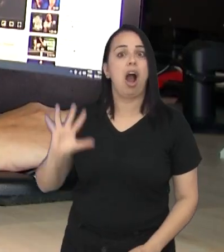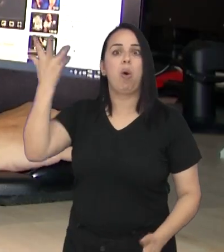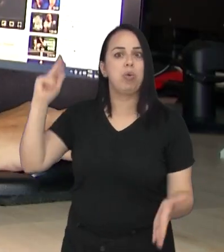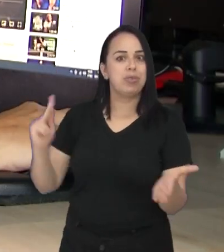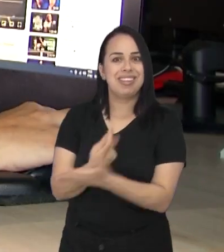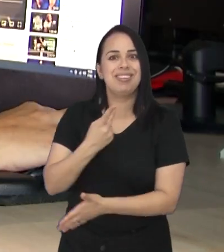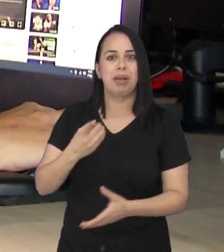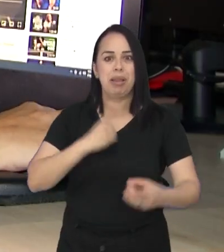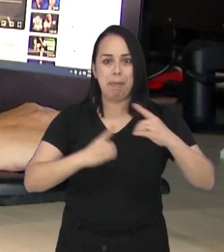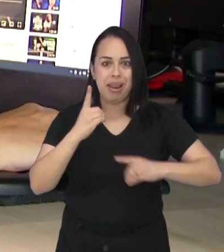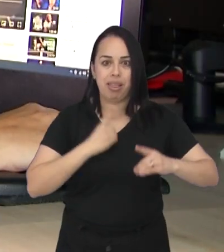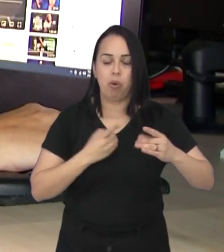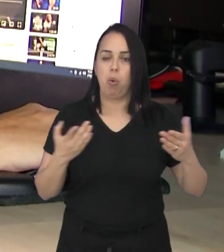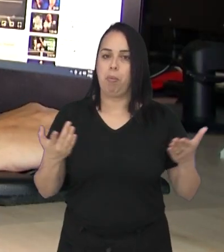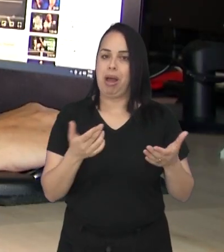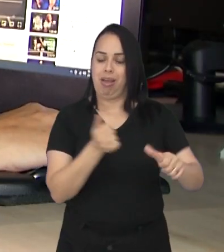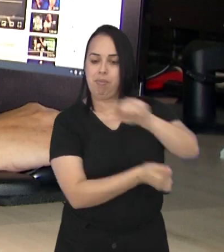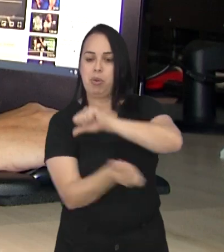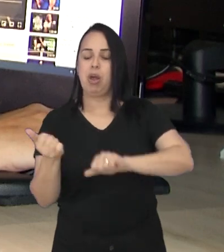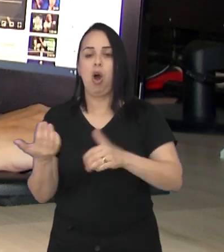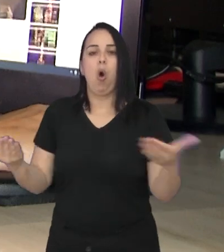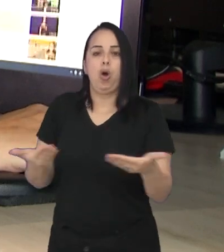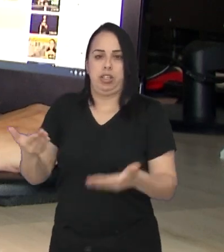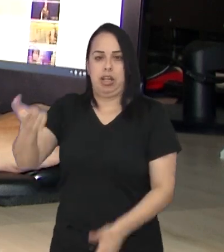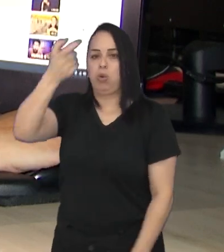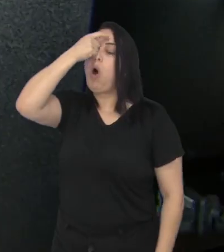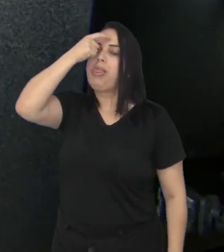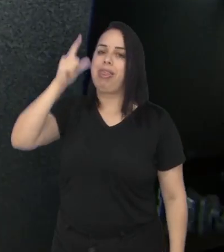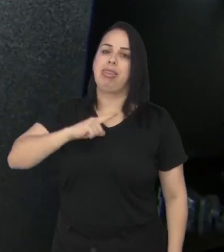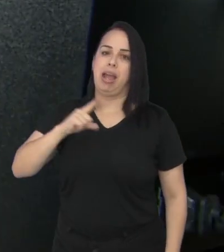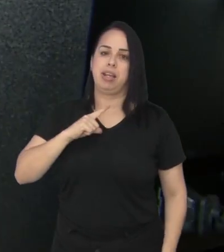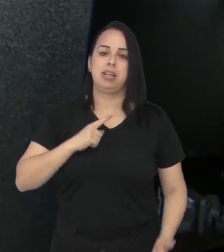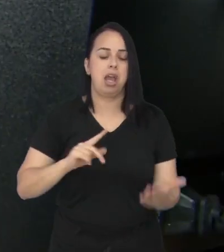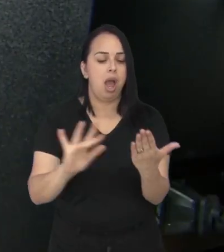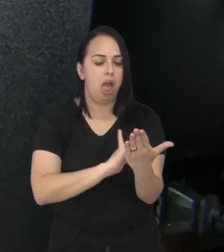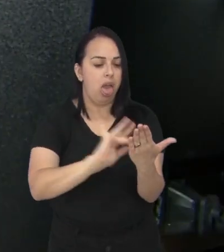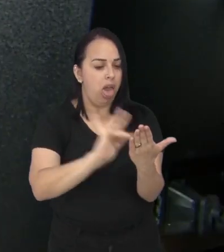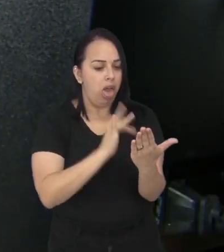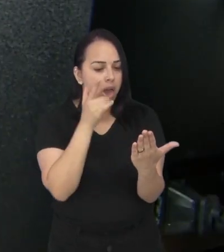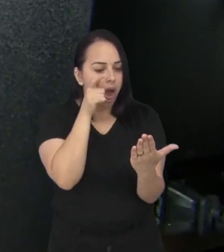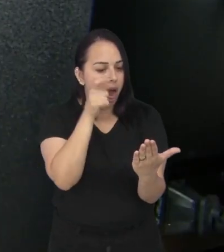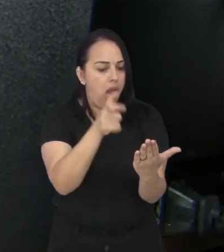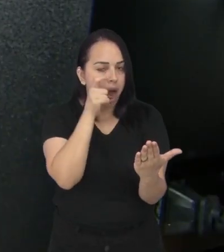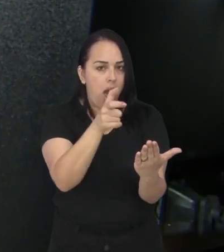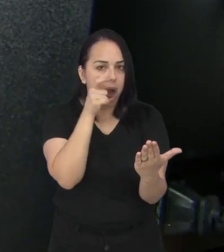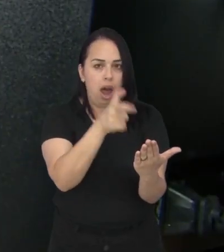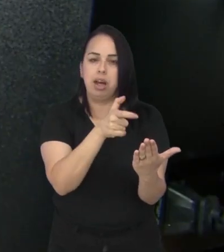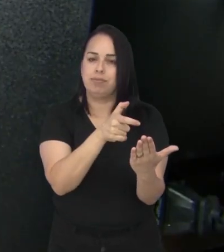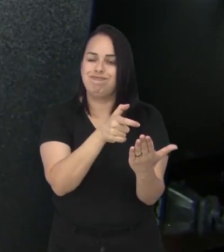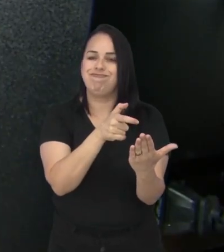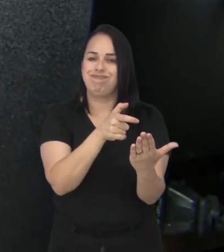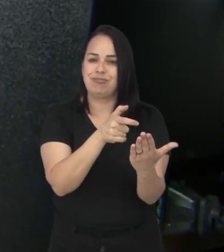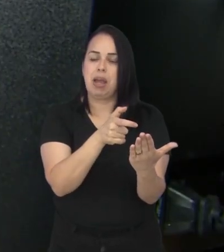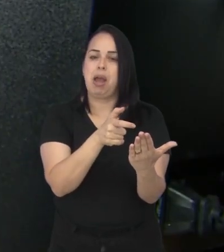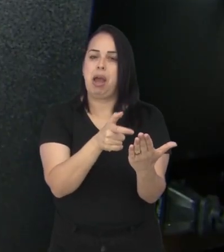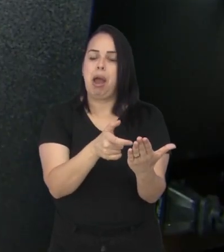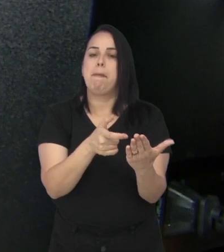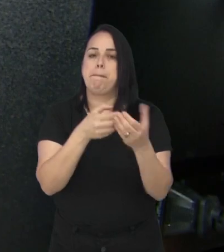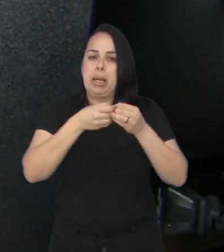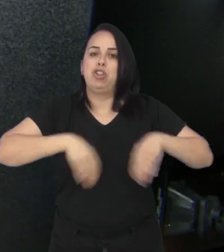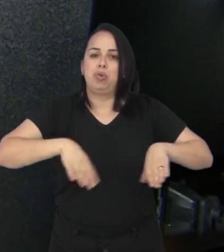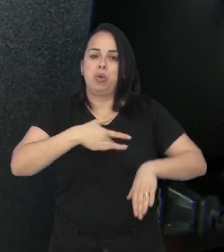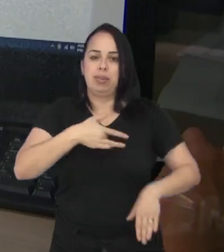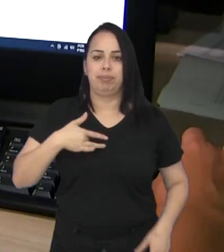Miriam acaba de sair de um episódio de depressão. Hoje, ela tem consciência de que o uso excessivo de